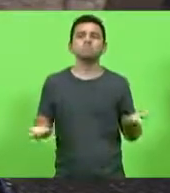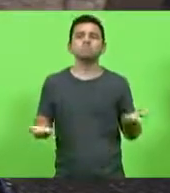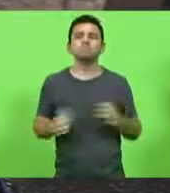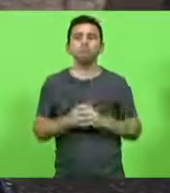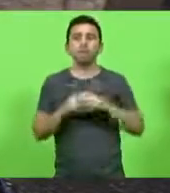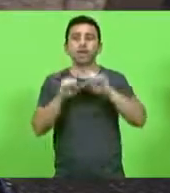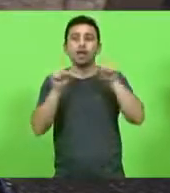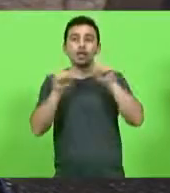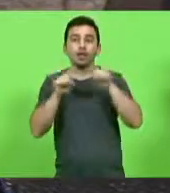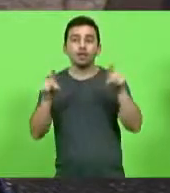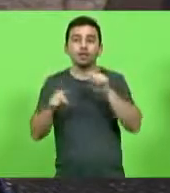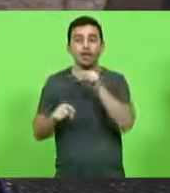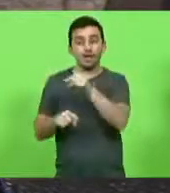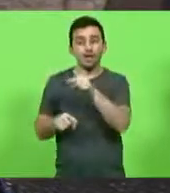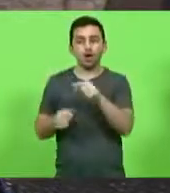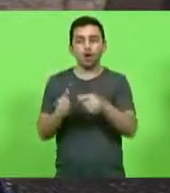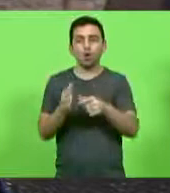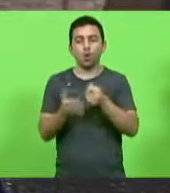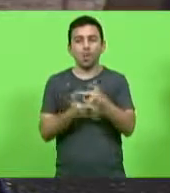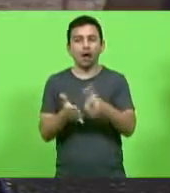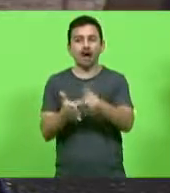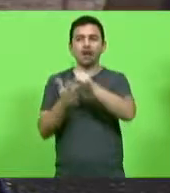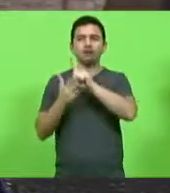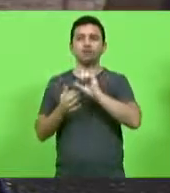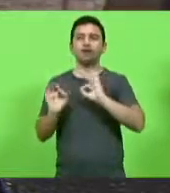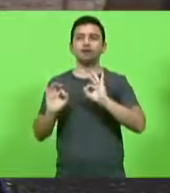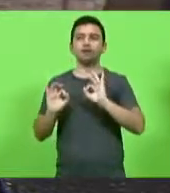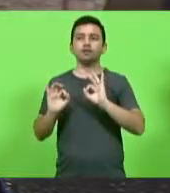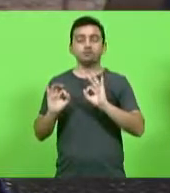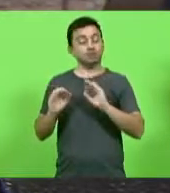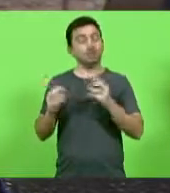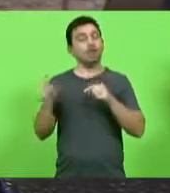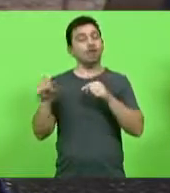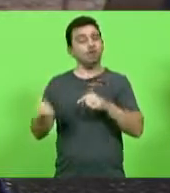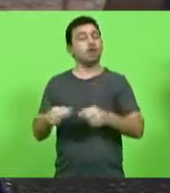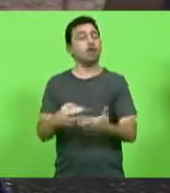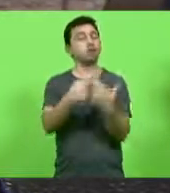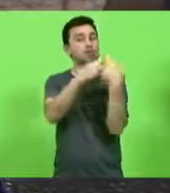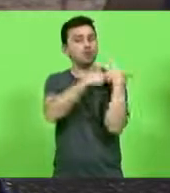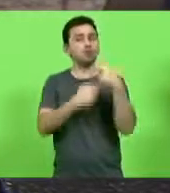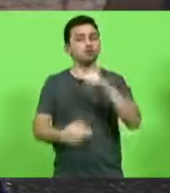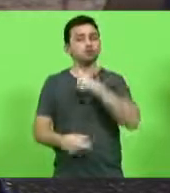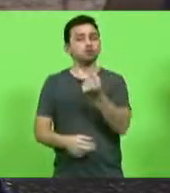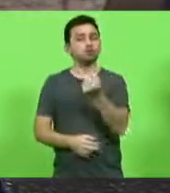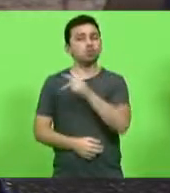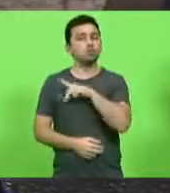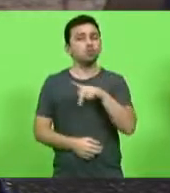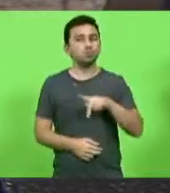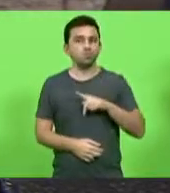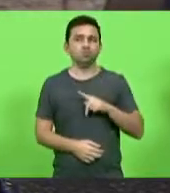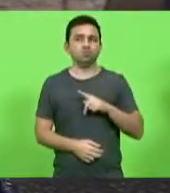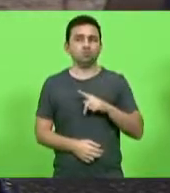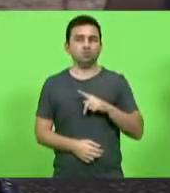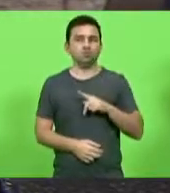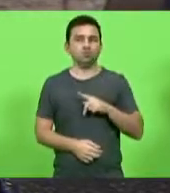criticam ele por não ter comprado antes. Então, ele foi responsável com dinheiro público e criticam ele por conta disso.